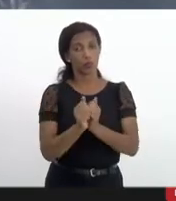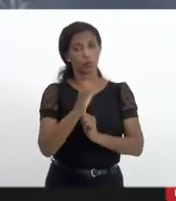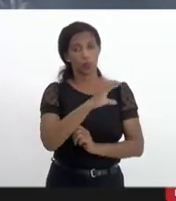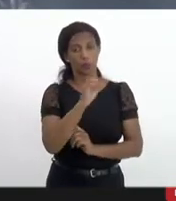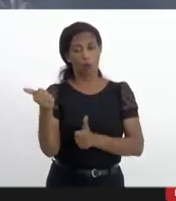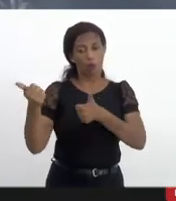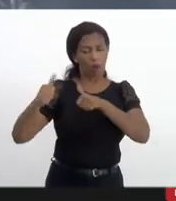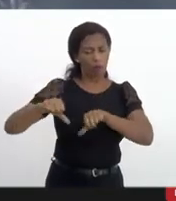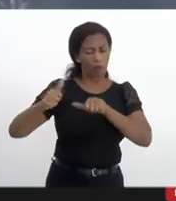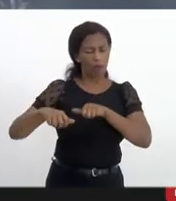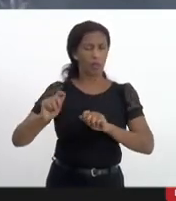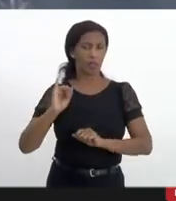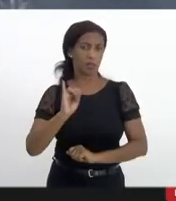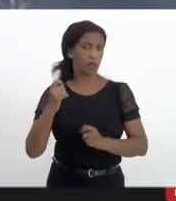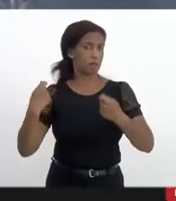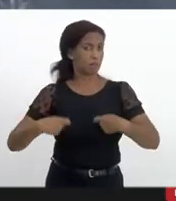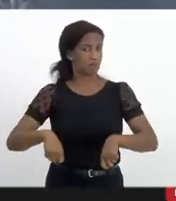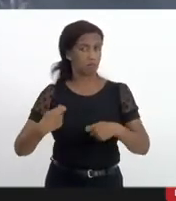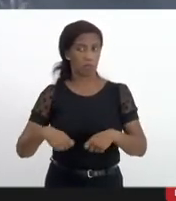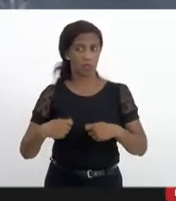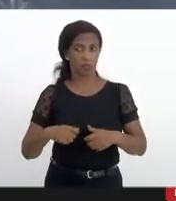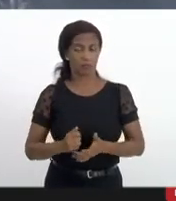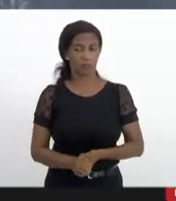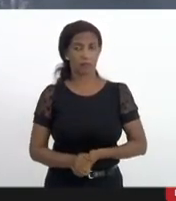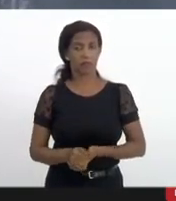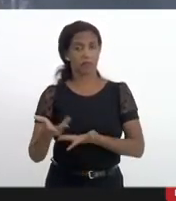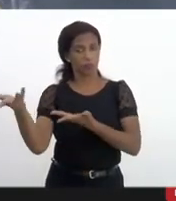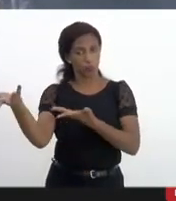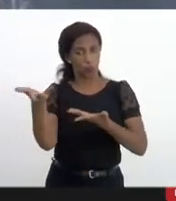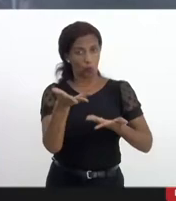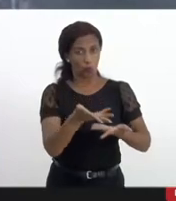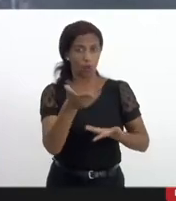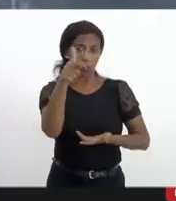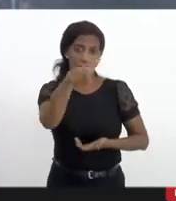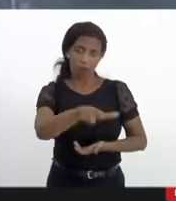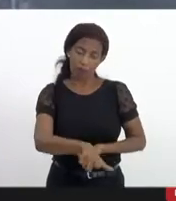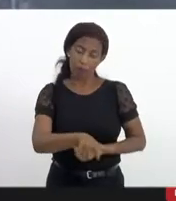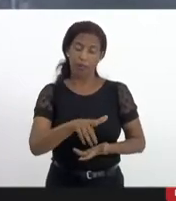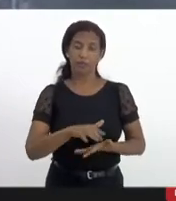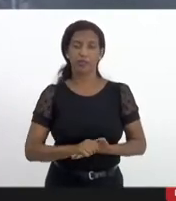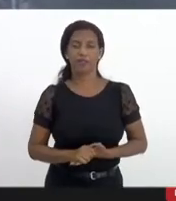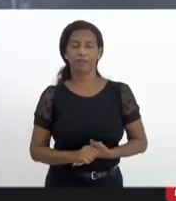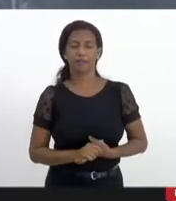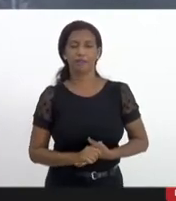avaliar se há necessidade de convocação novamente do